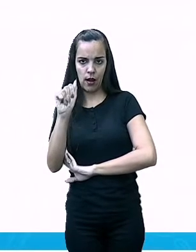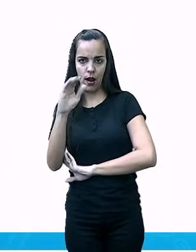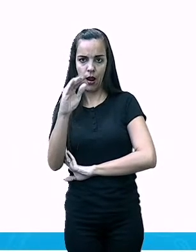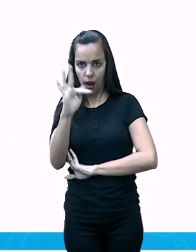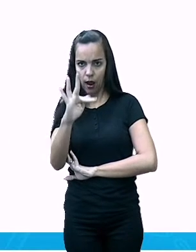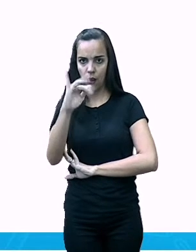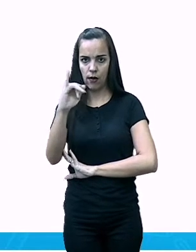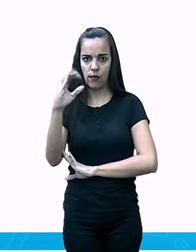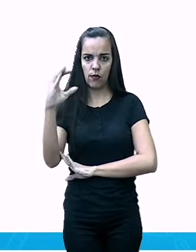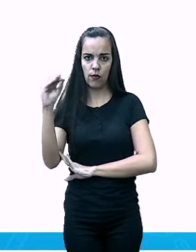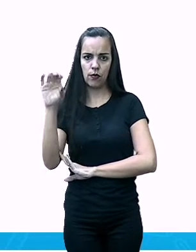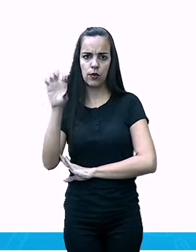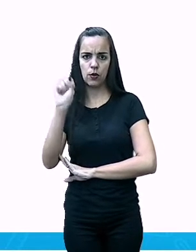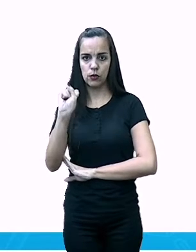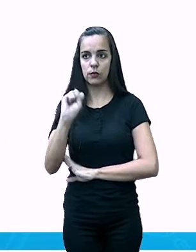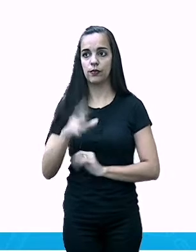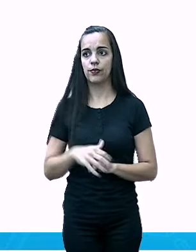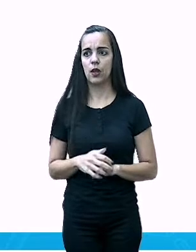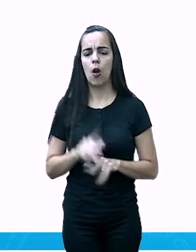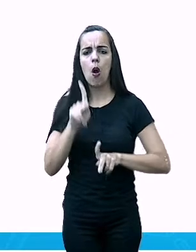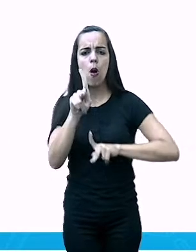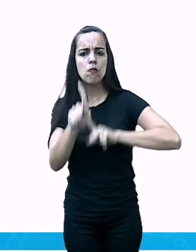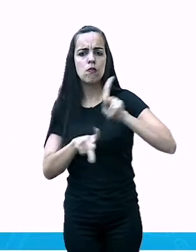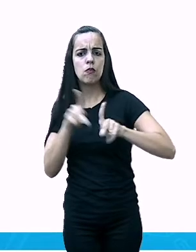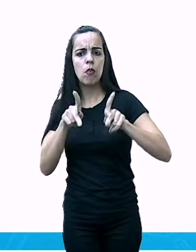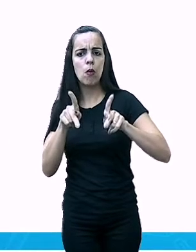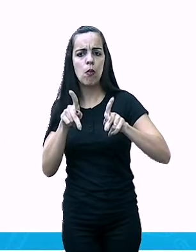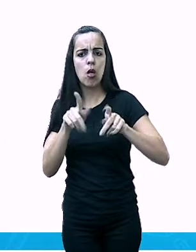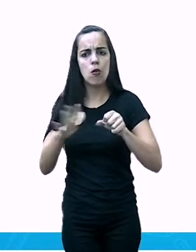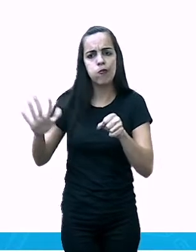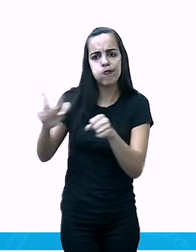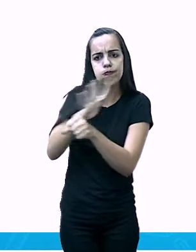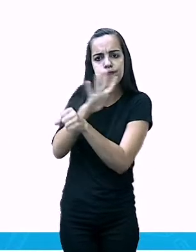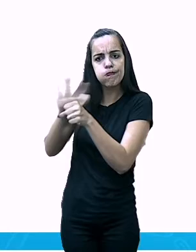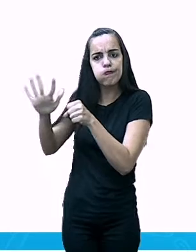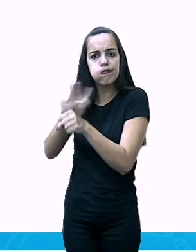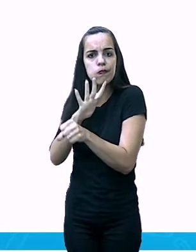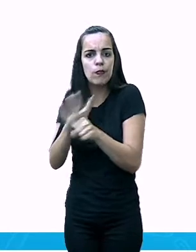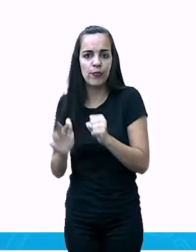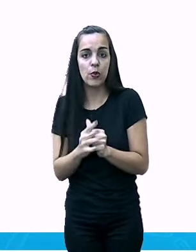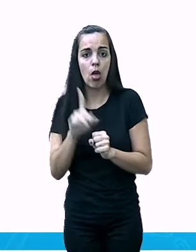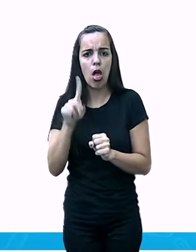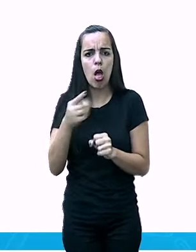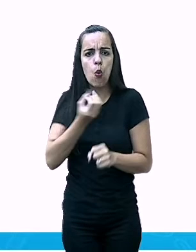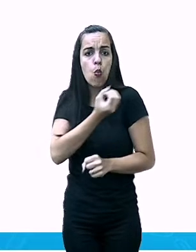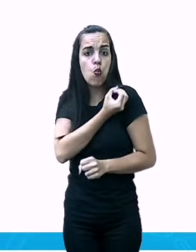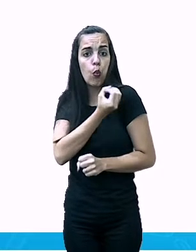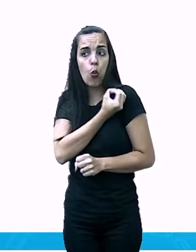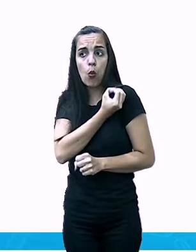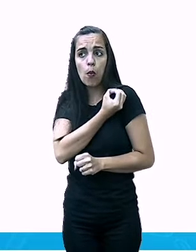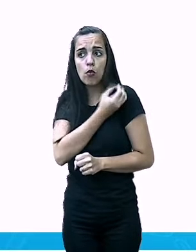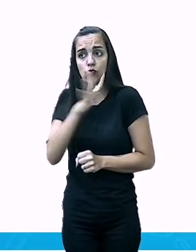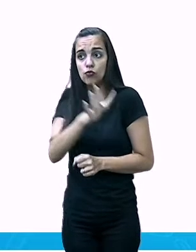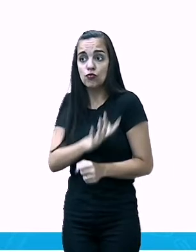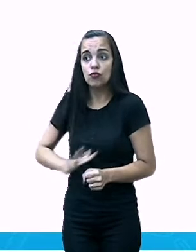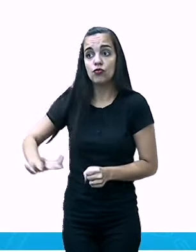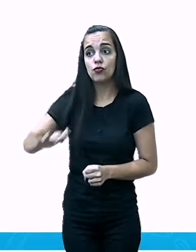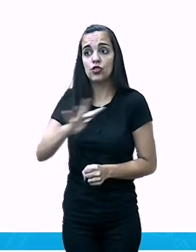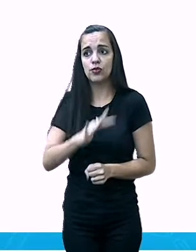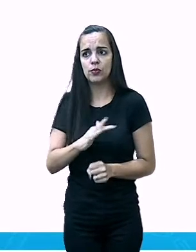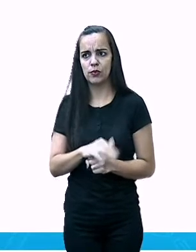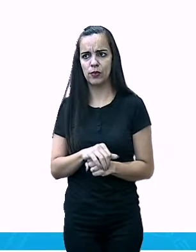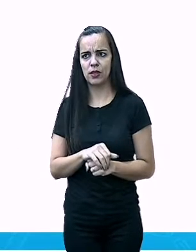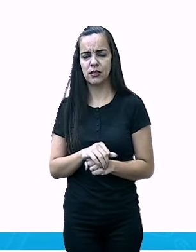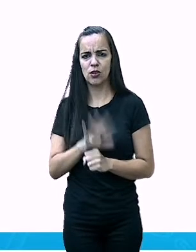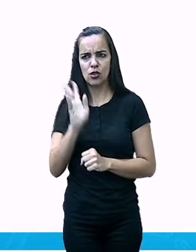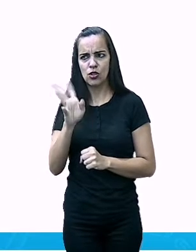Por que nós vamos estudar esses conceitos? Para a gente poder entender. Quando você ouvir falar